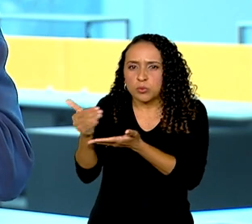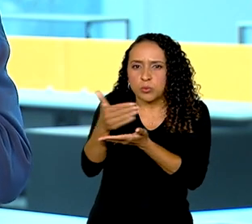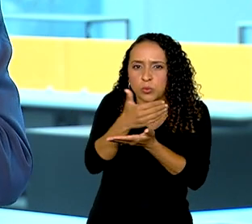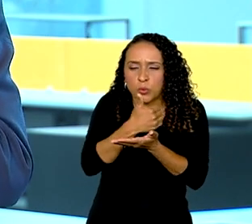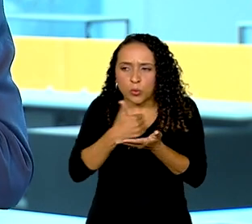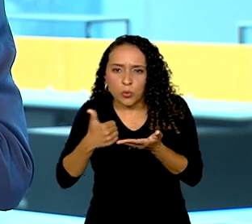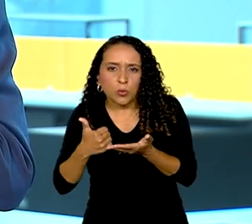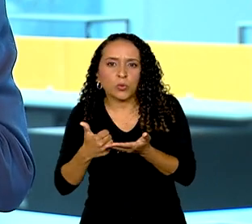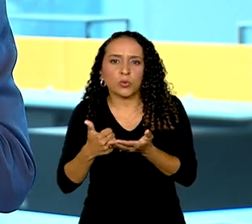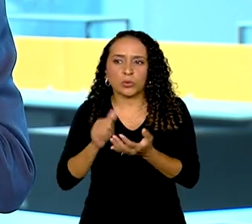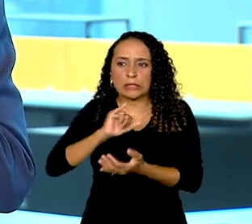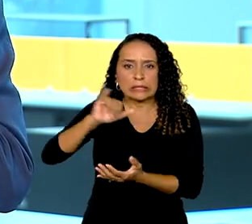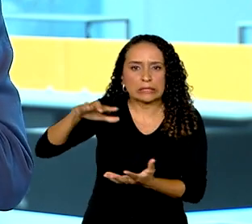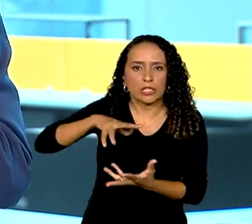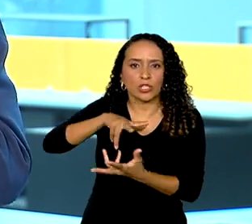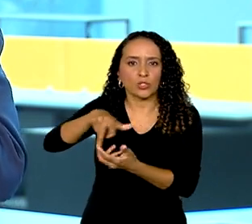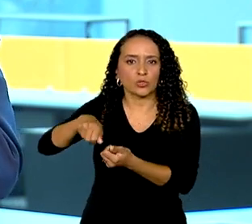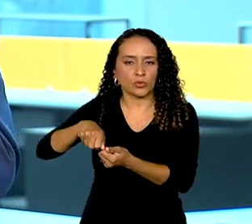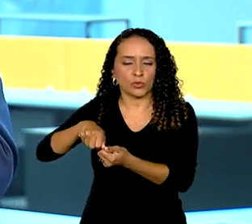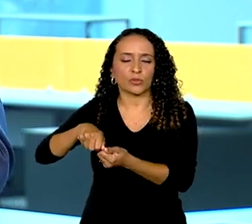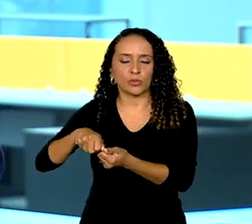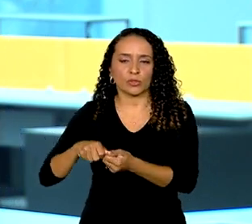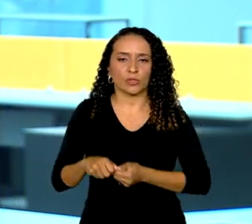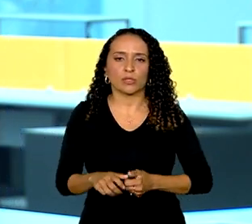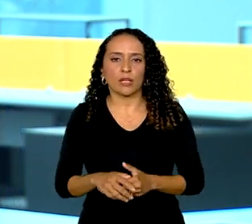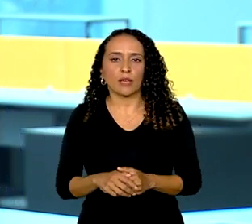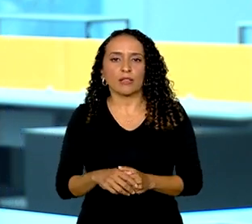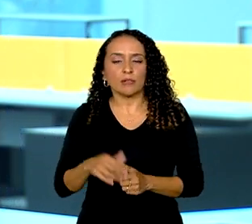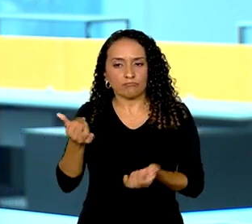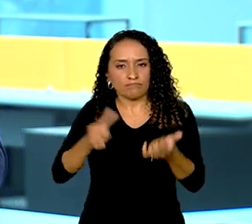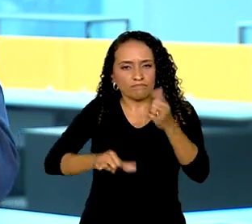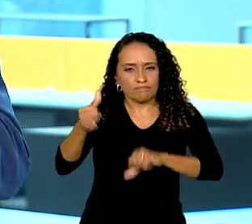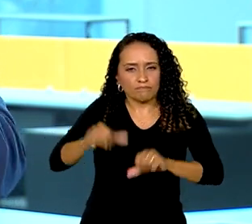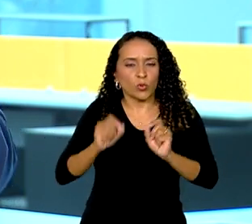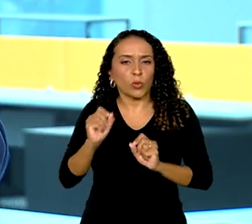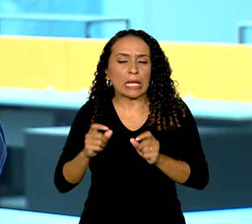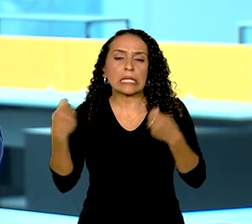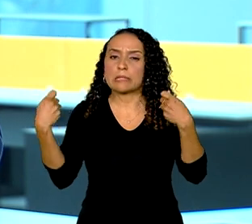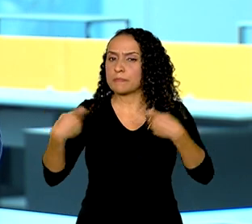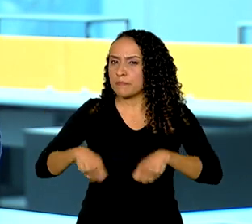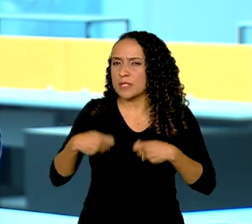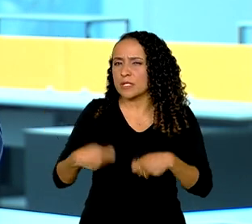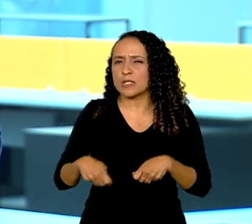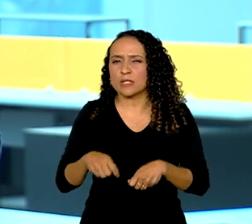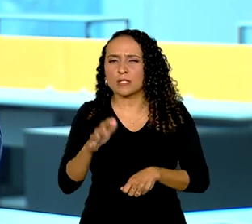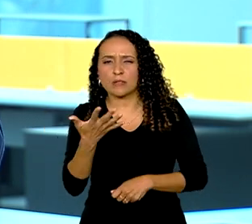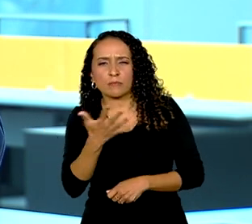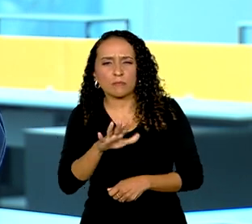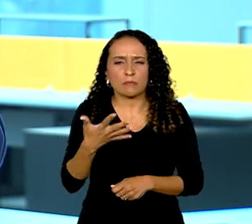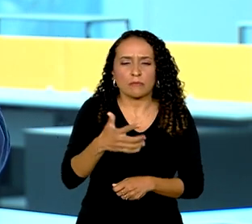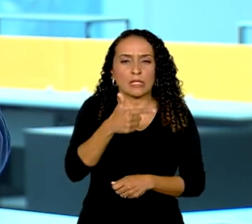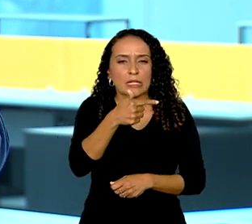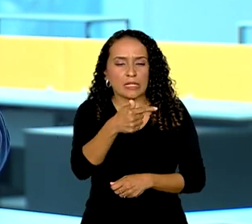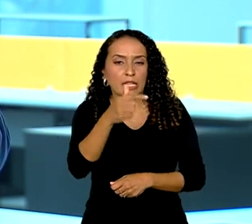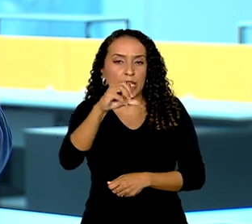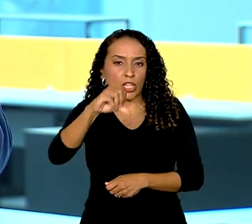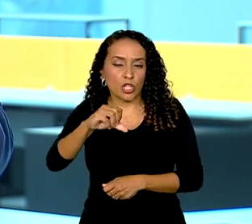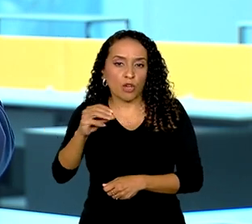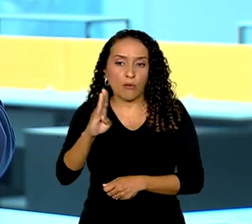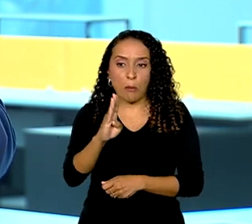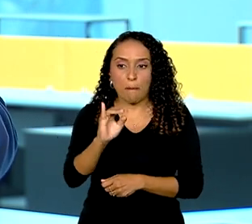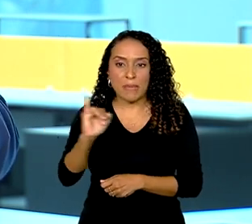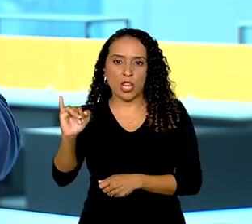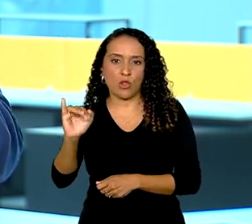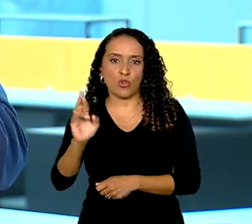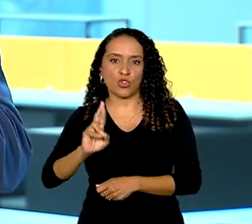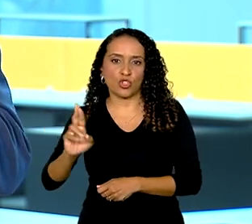organismos internacionais, a avaliação é que seriam necessários cerca de 79 bilhões de